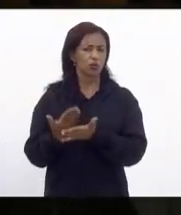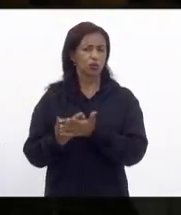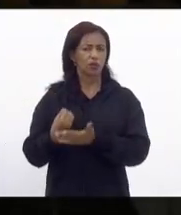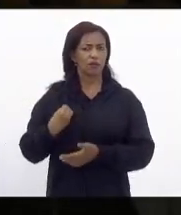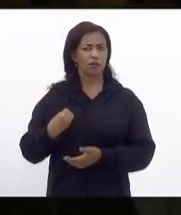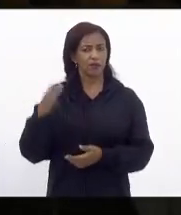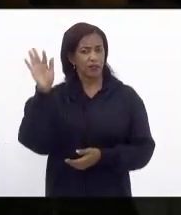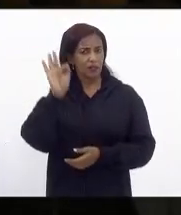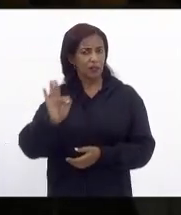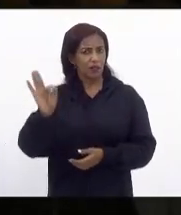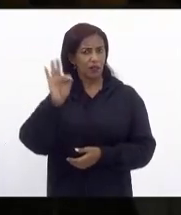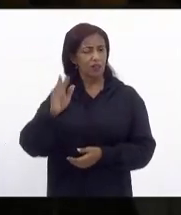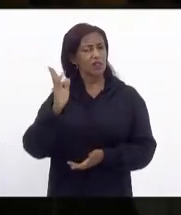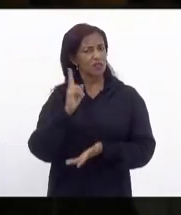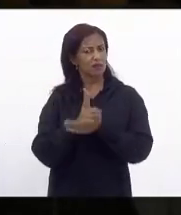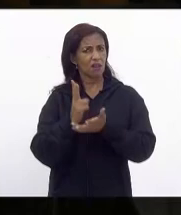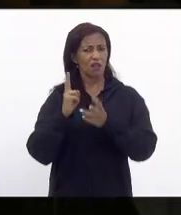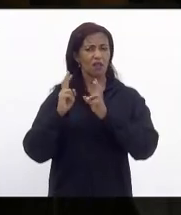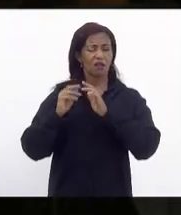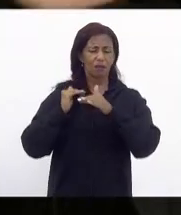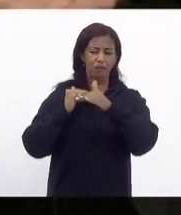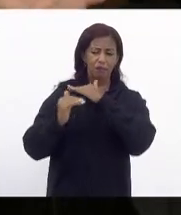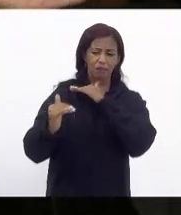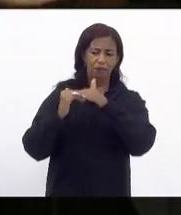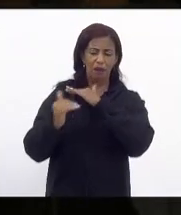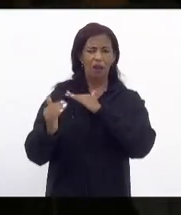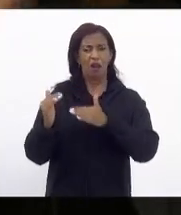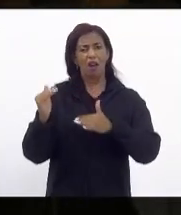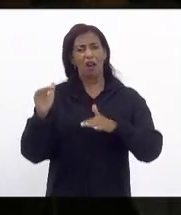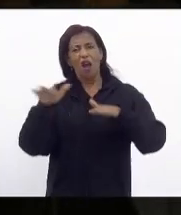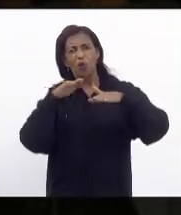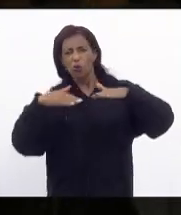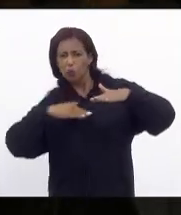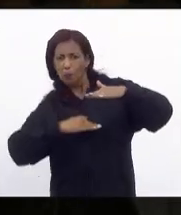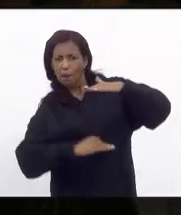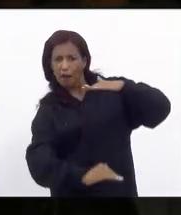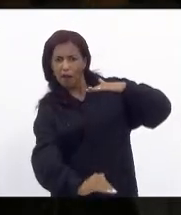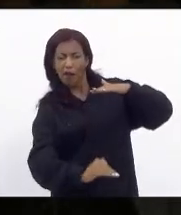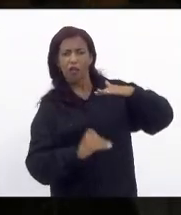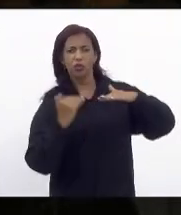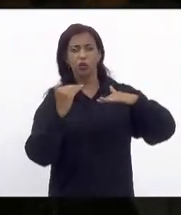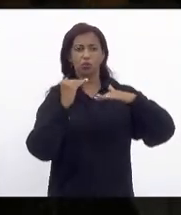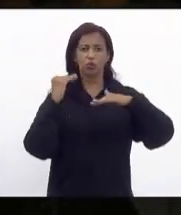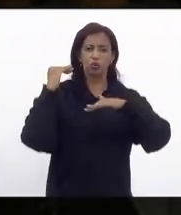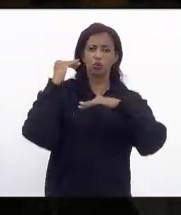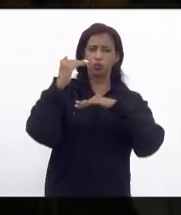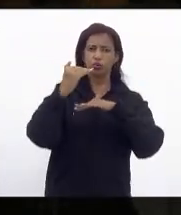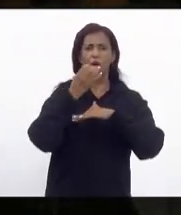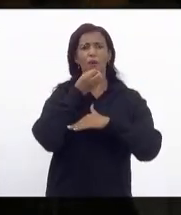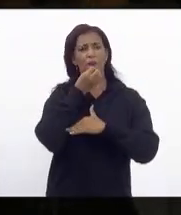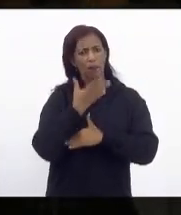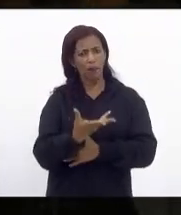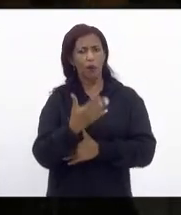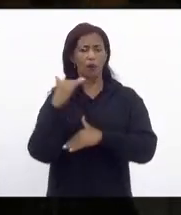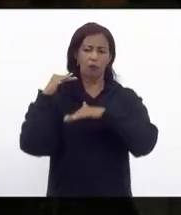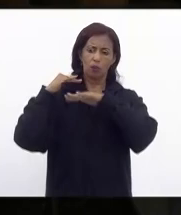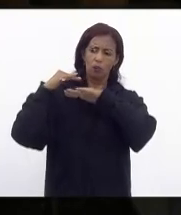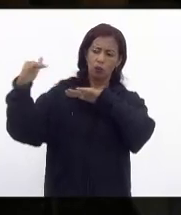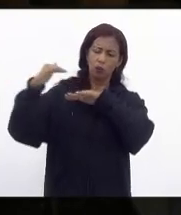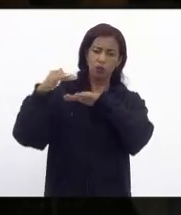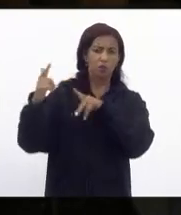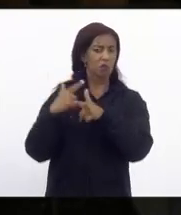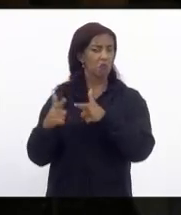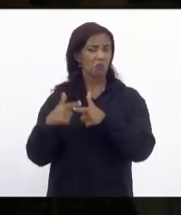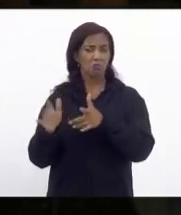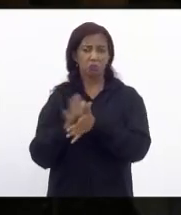França cansei de usar o metrô algumas estações subterrâneas outras estações as linhas são muito boa parte das estações na superfície não há